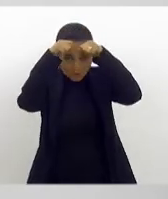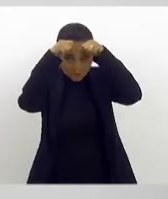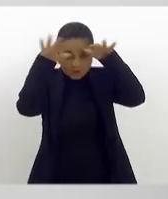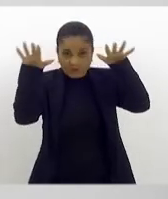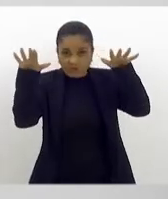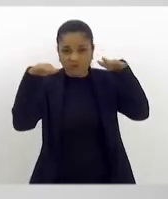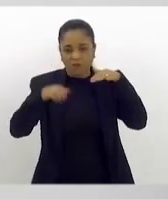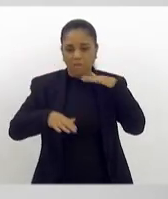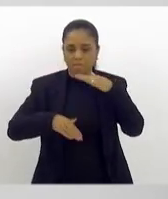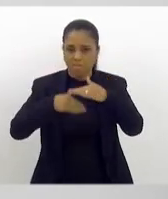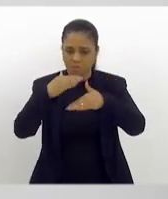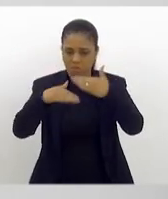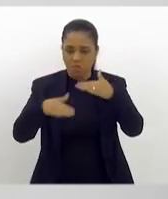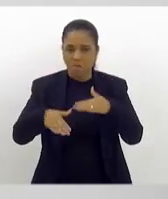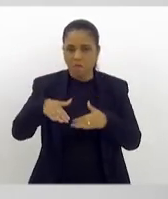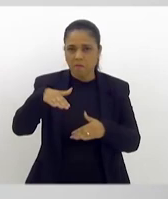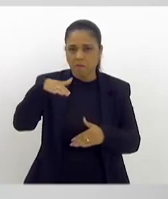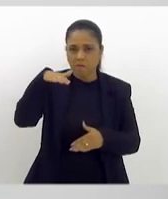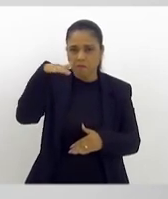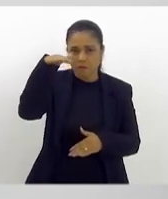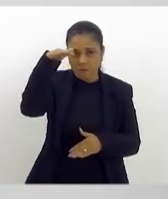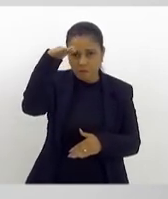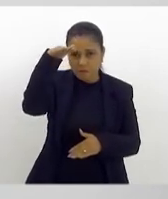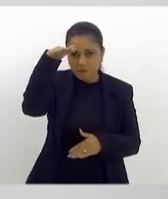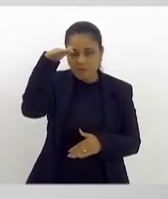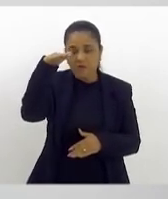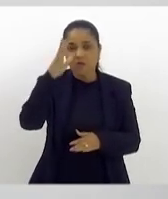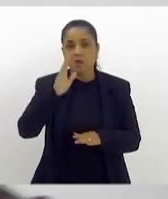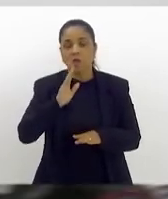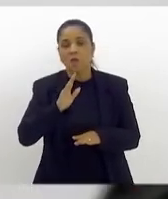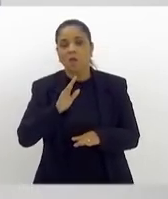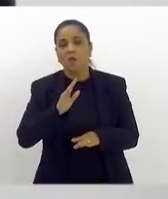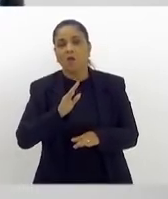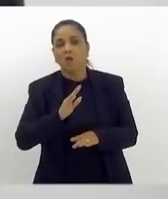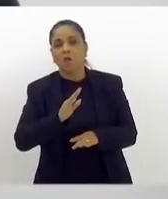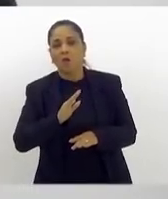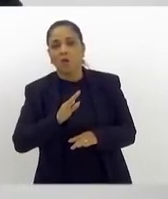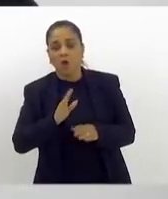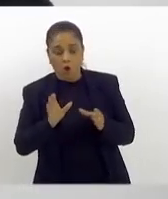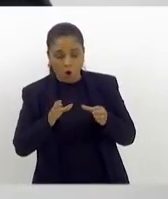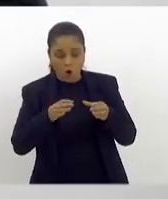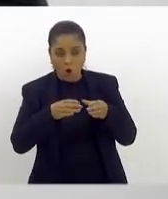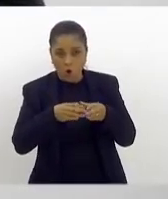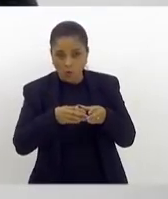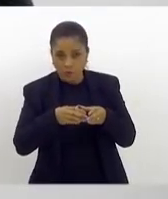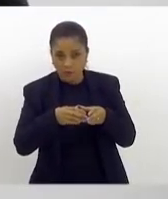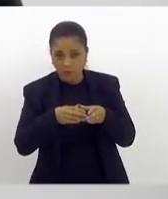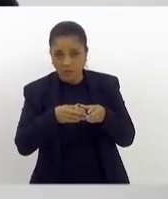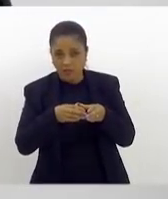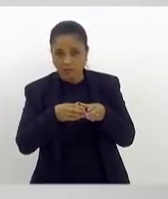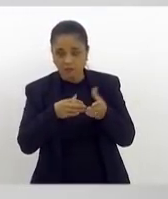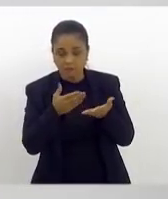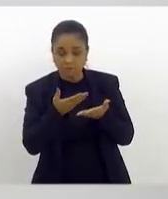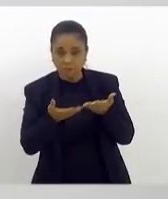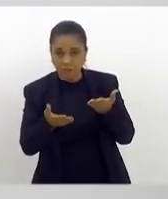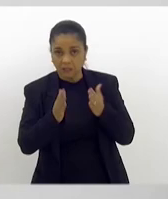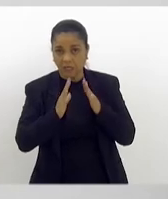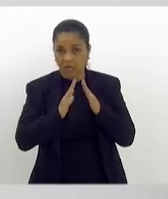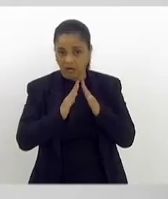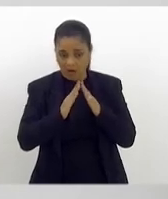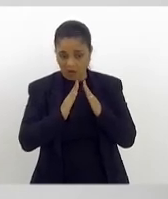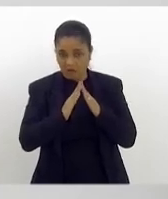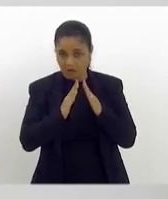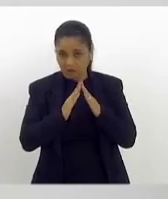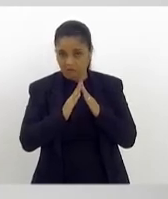e, em algum momento, perder a sua comunidade chamada casa, o grande